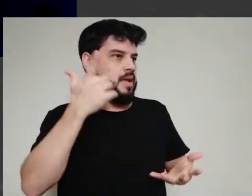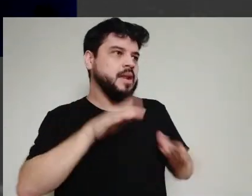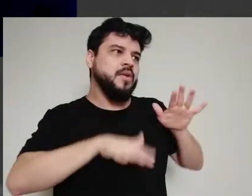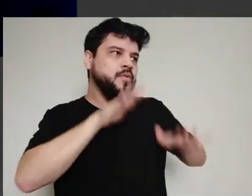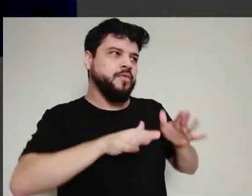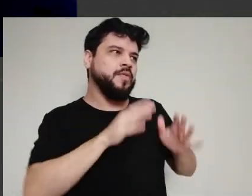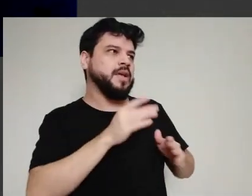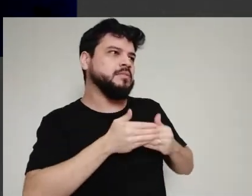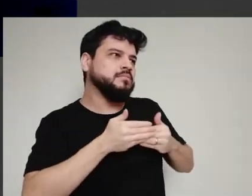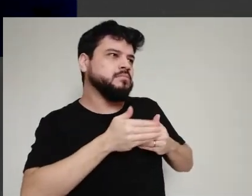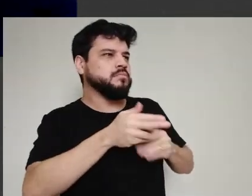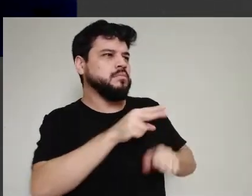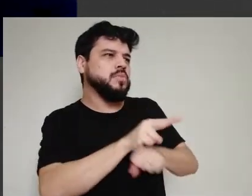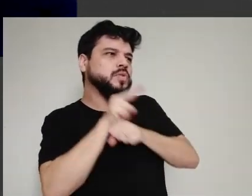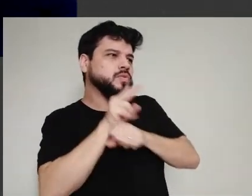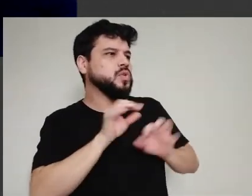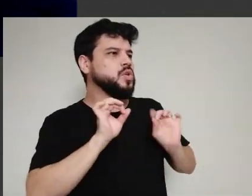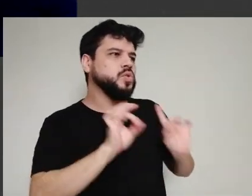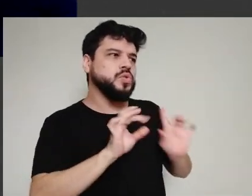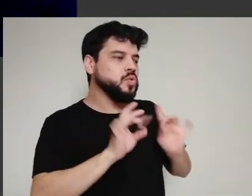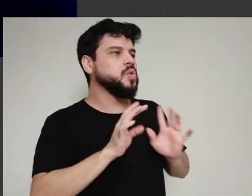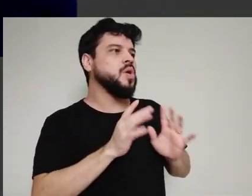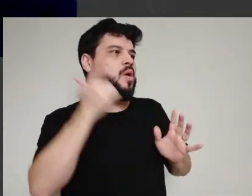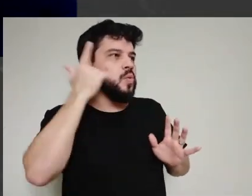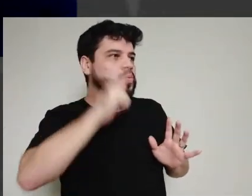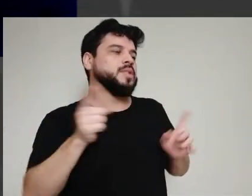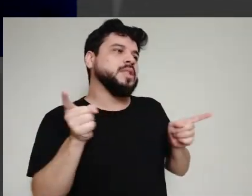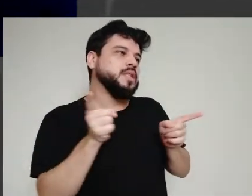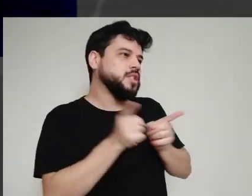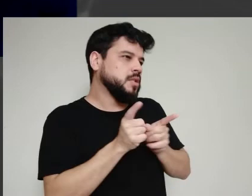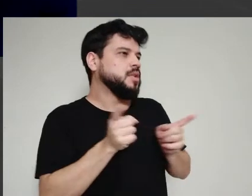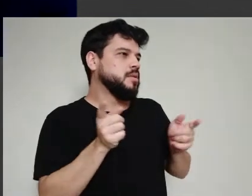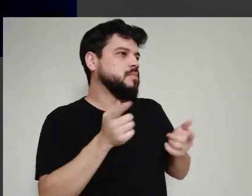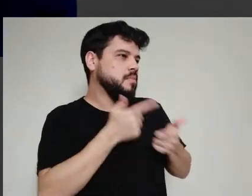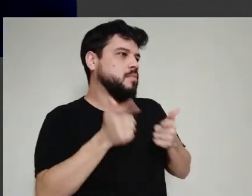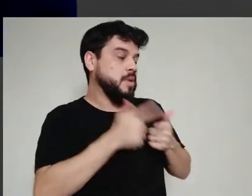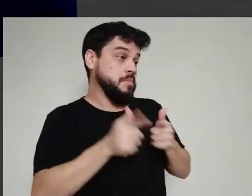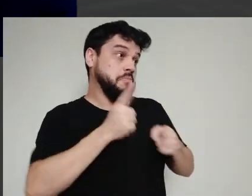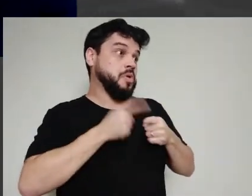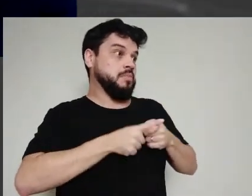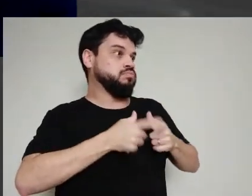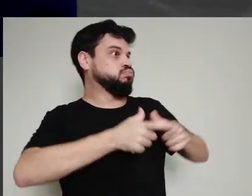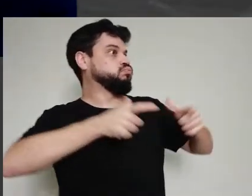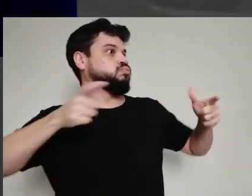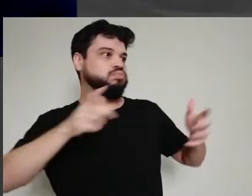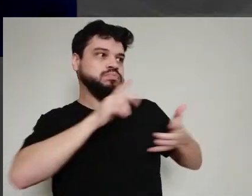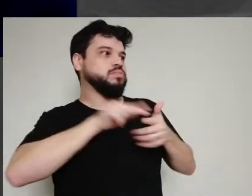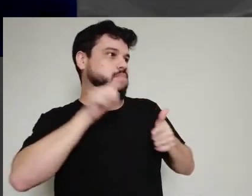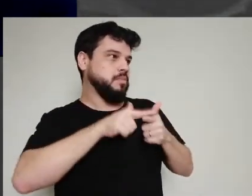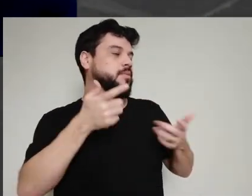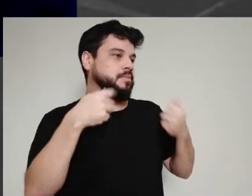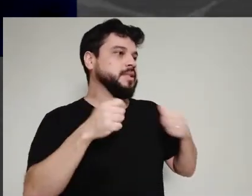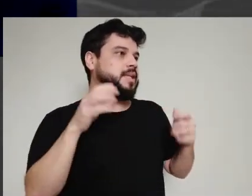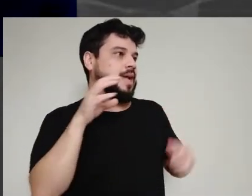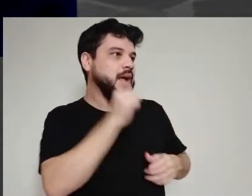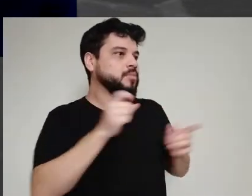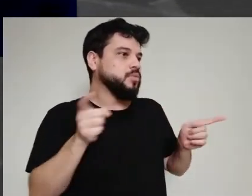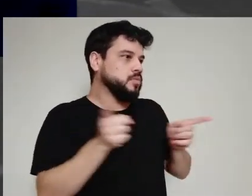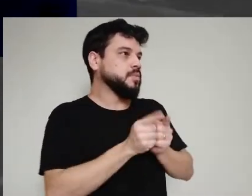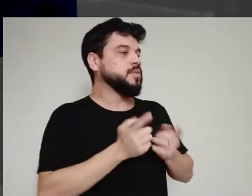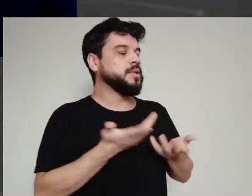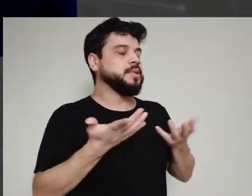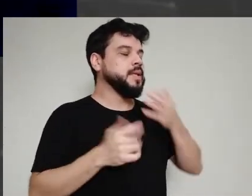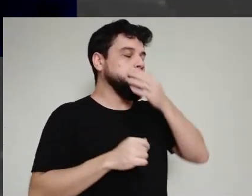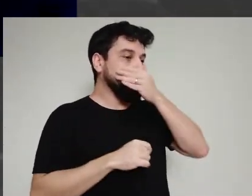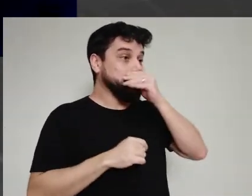uma amenizada no problema, já que se tornou um problema global. E aí, gente tem outro problema, que é a produção em massa, porque